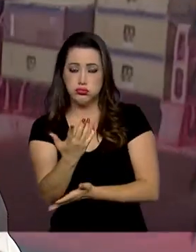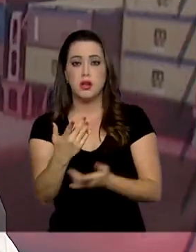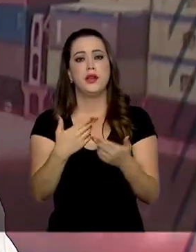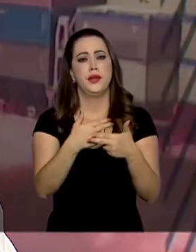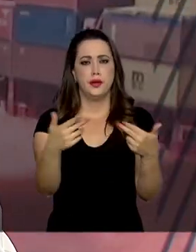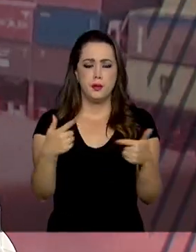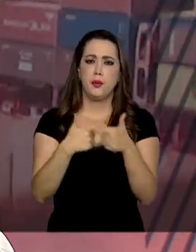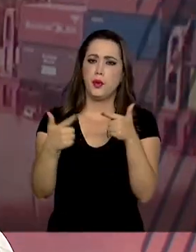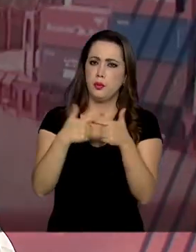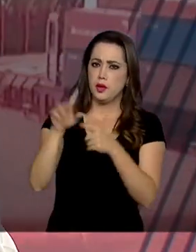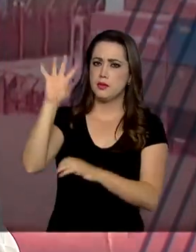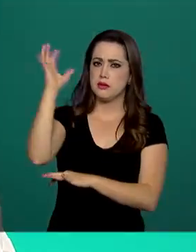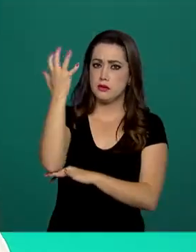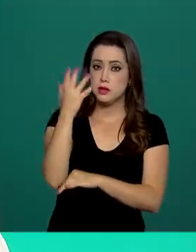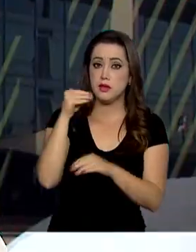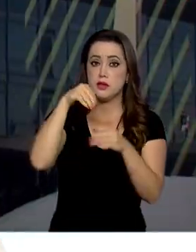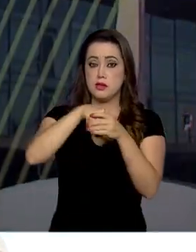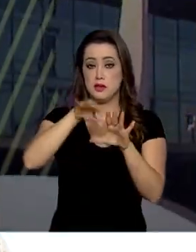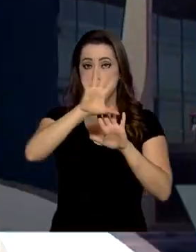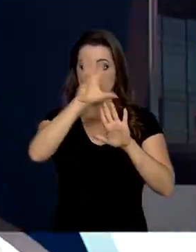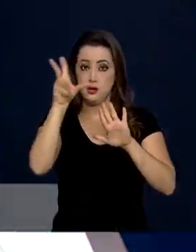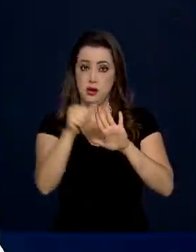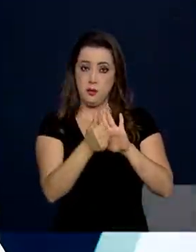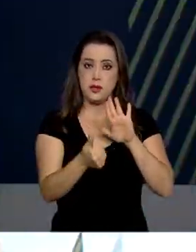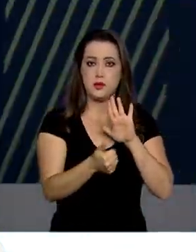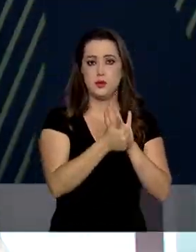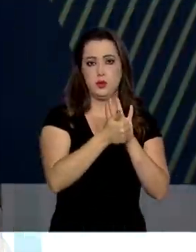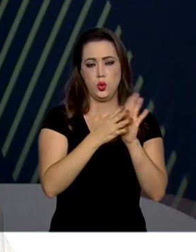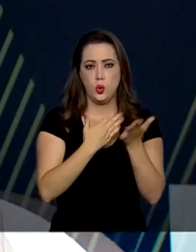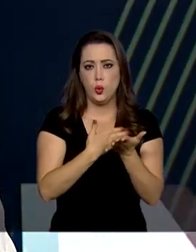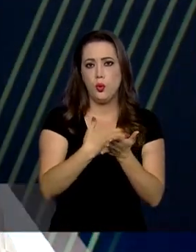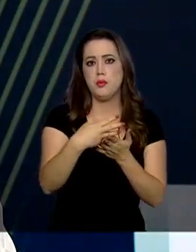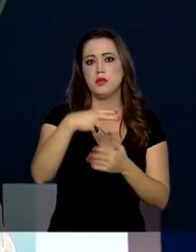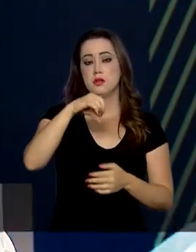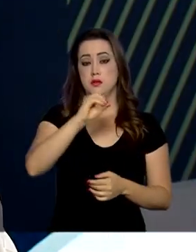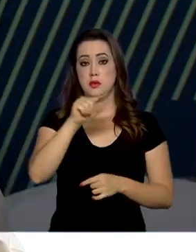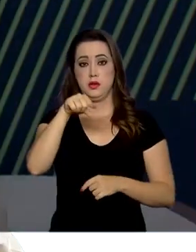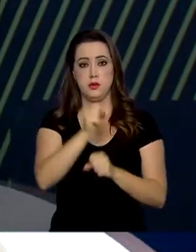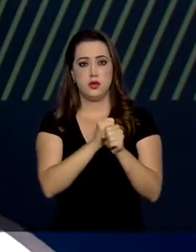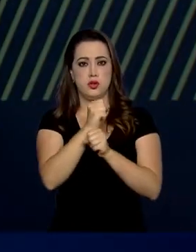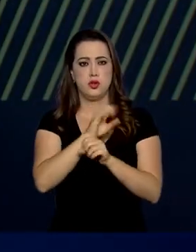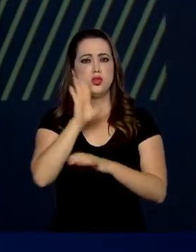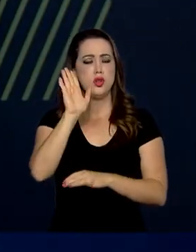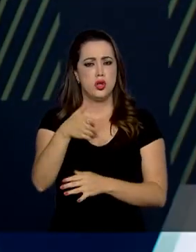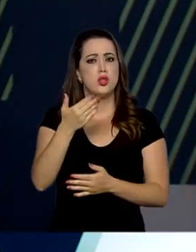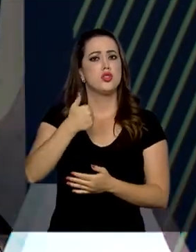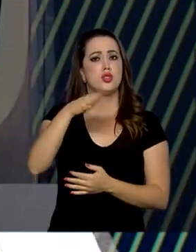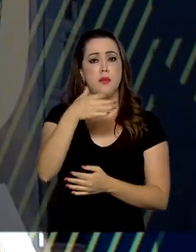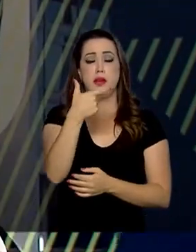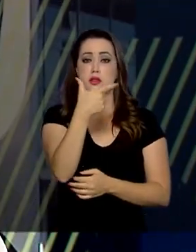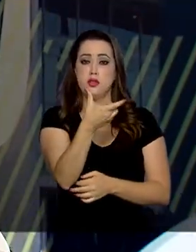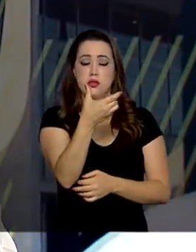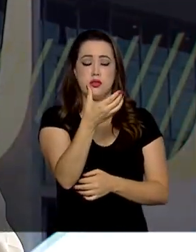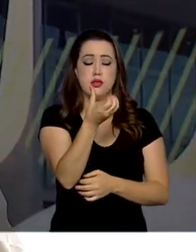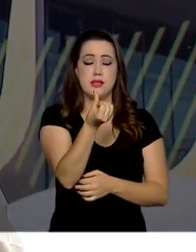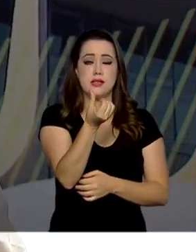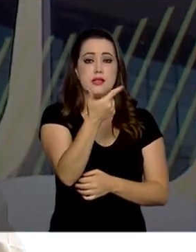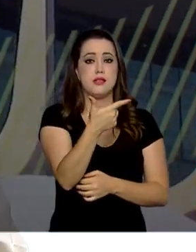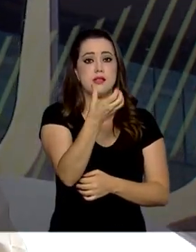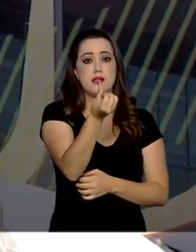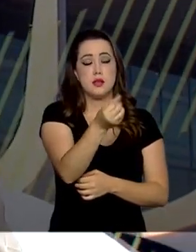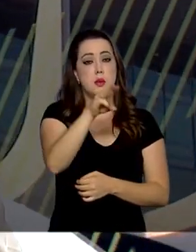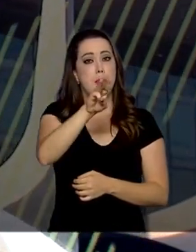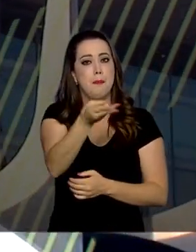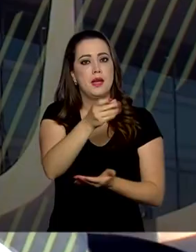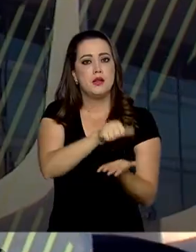a ilícitos ambientais na região da Amazônia Legal. Desde o seu início, em maio deste ano, já foram aplicados mais de 626